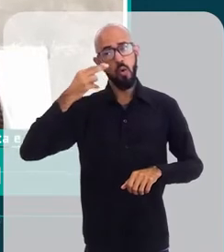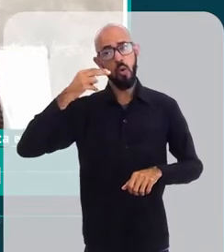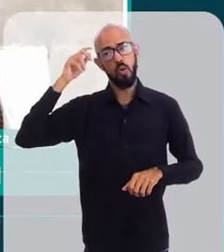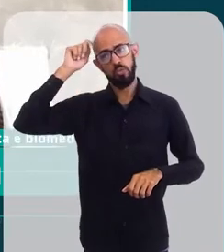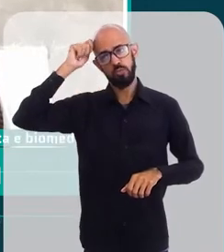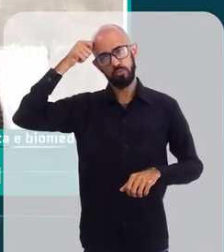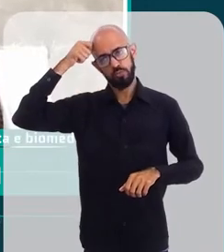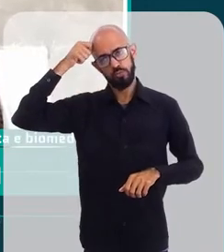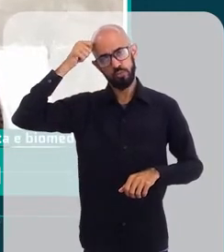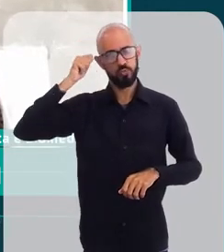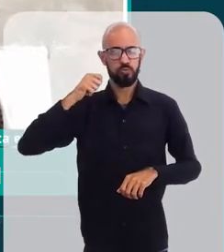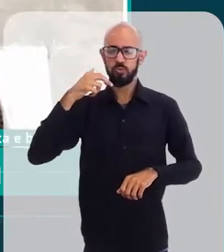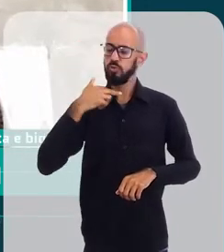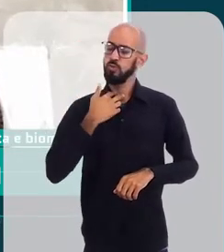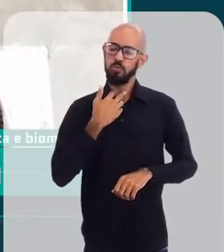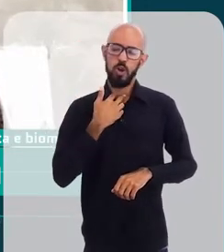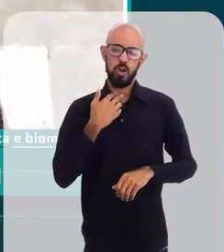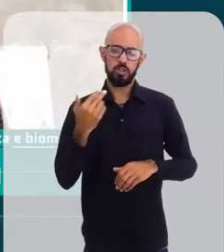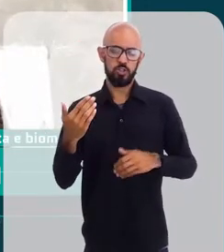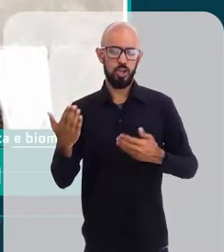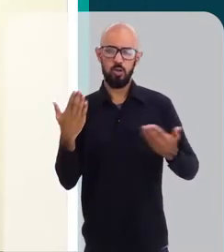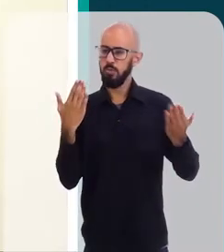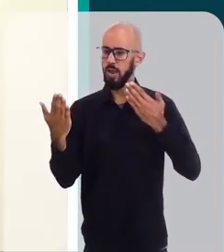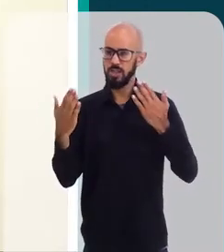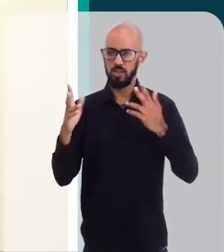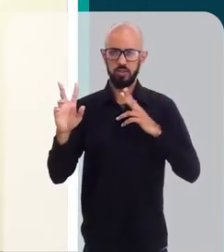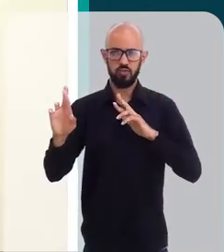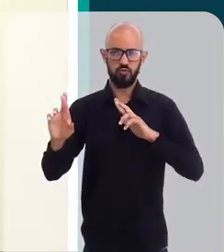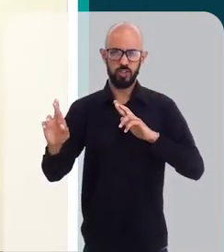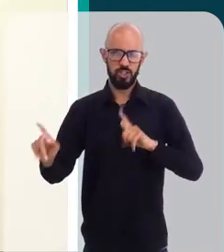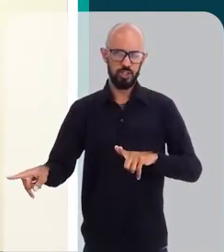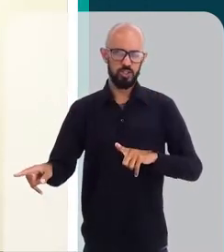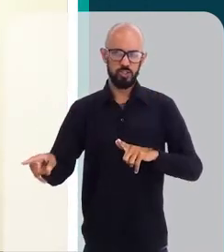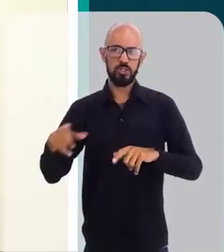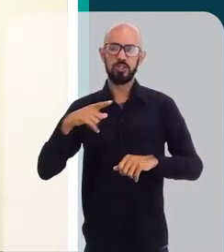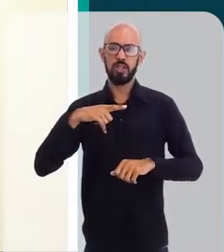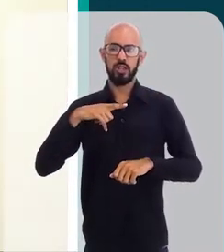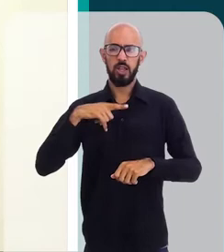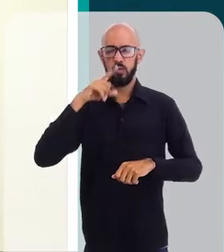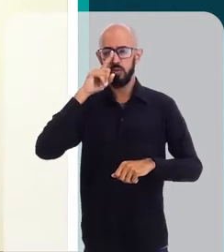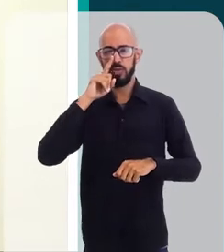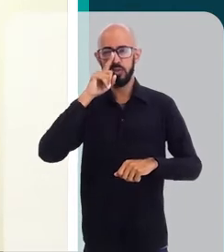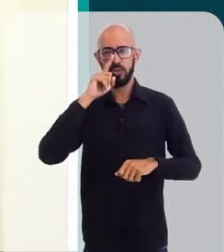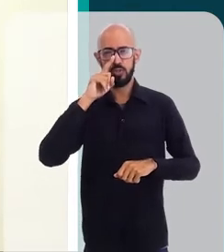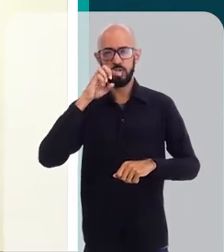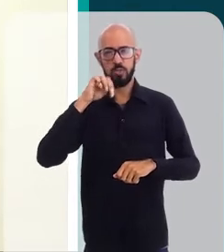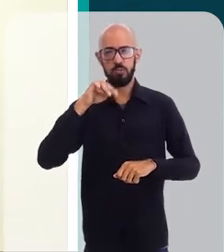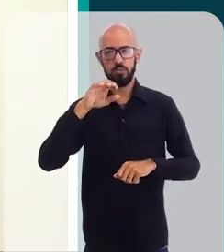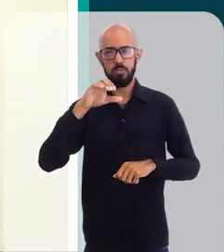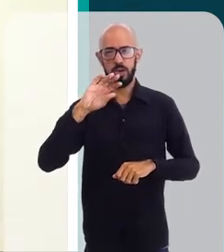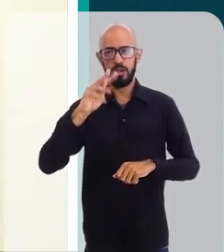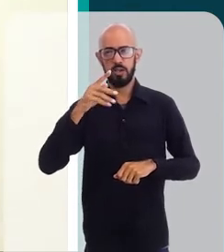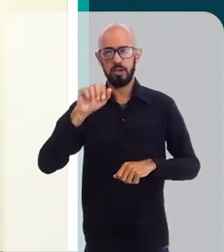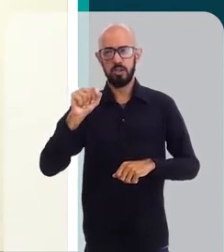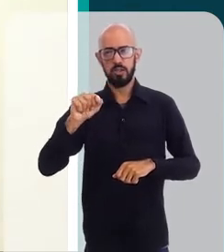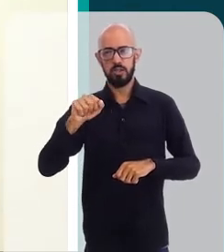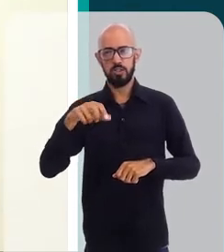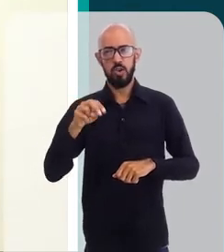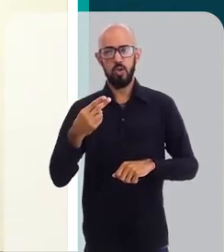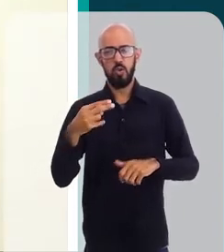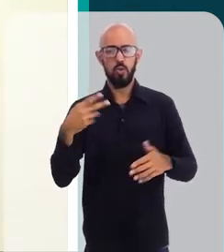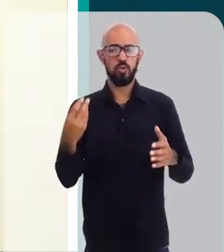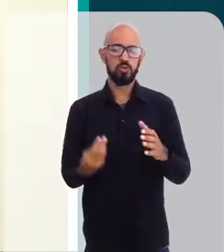pele de um tom mais escuro, porque você tem grande risco de manchar essa pele, você tem grande risco de